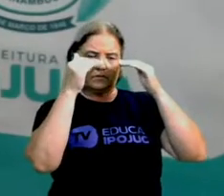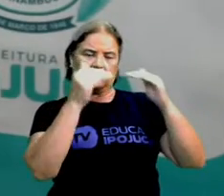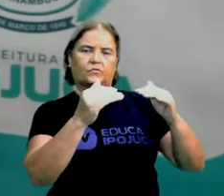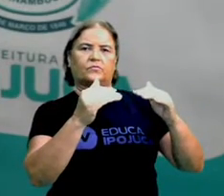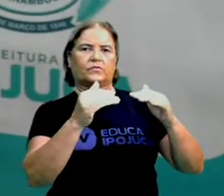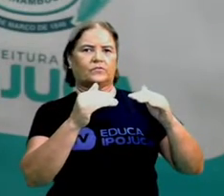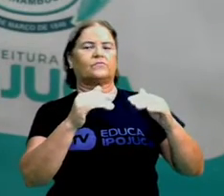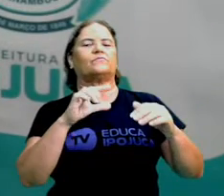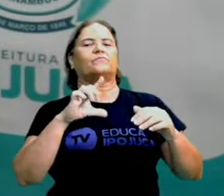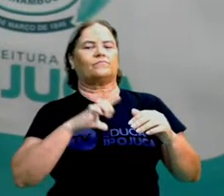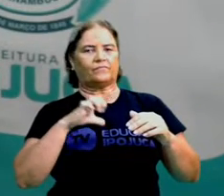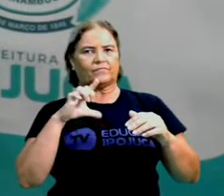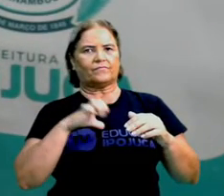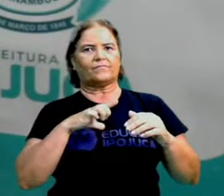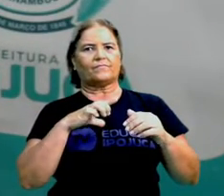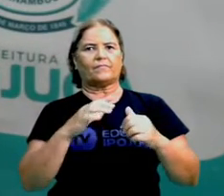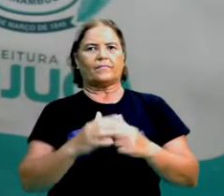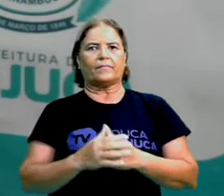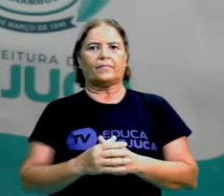prevalecer.